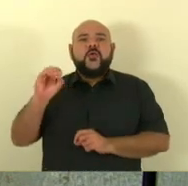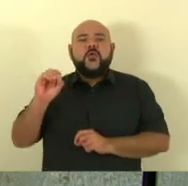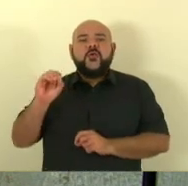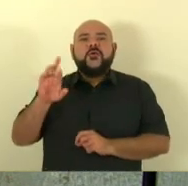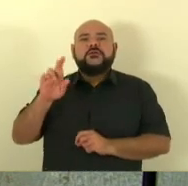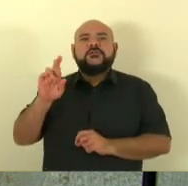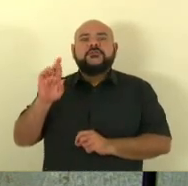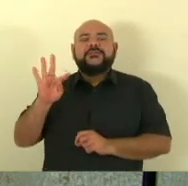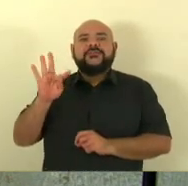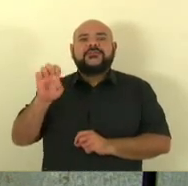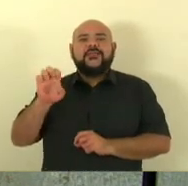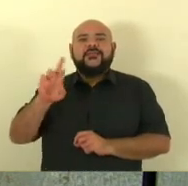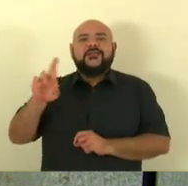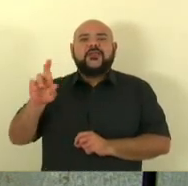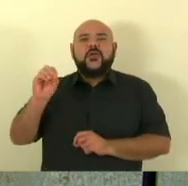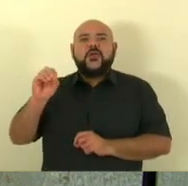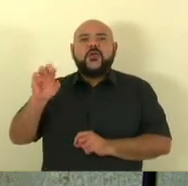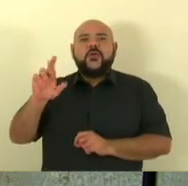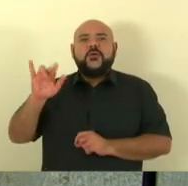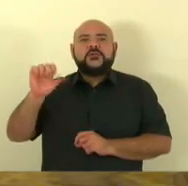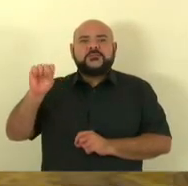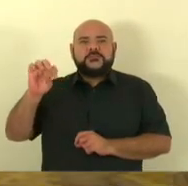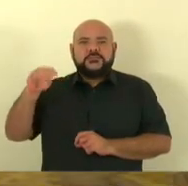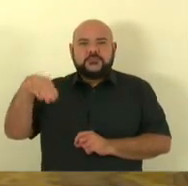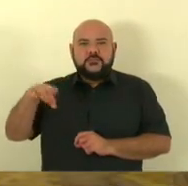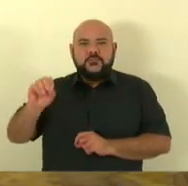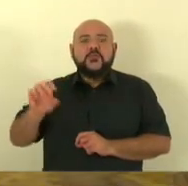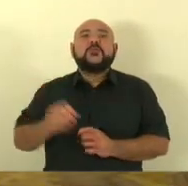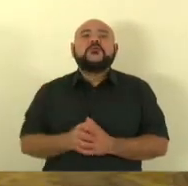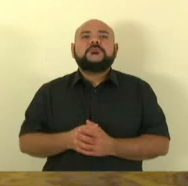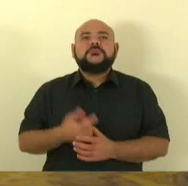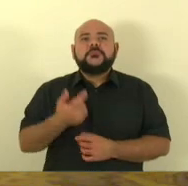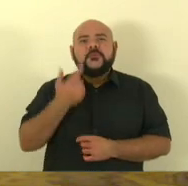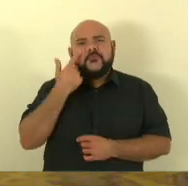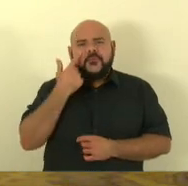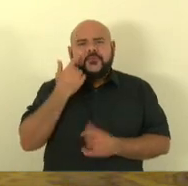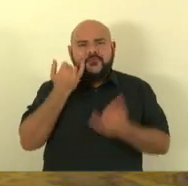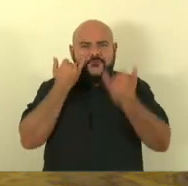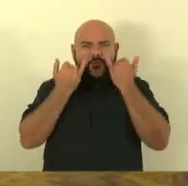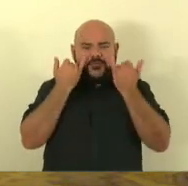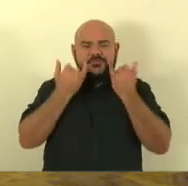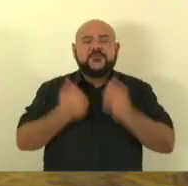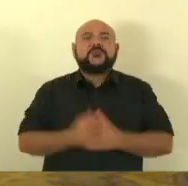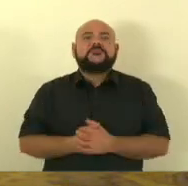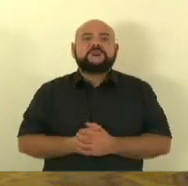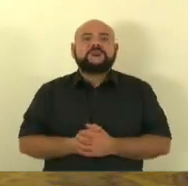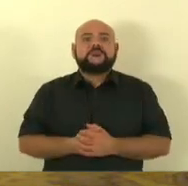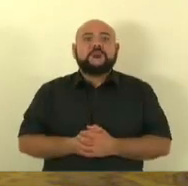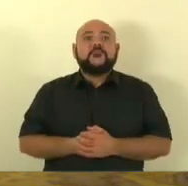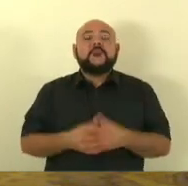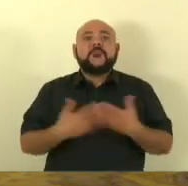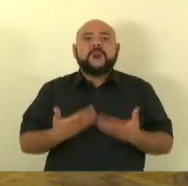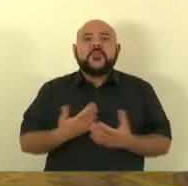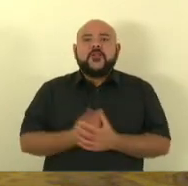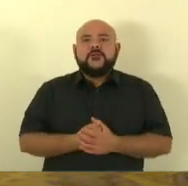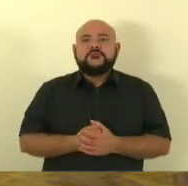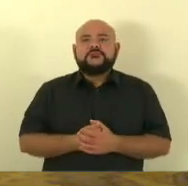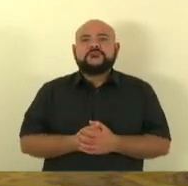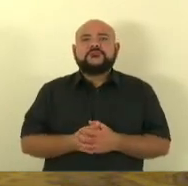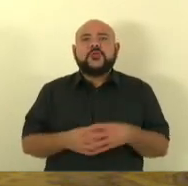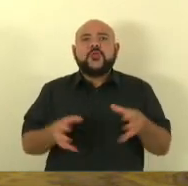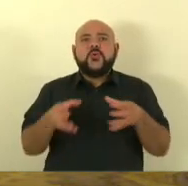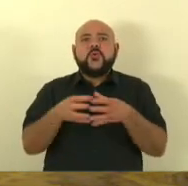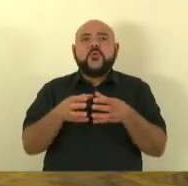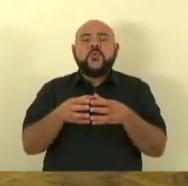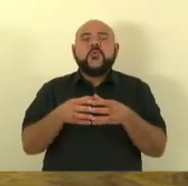o nosso país e agora também o Espírito Santo olha esses dados gente a Exxon e os parceiros dela a